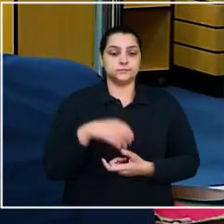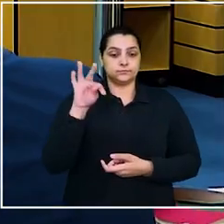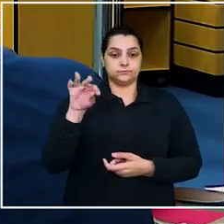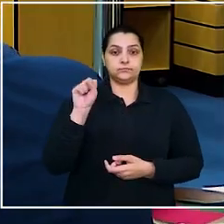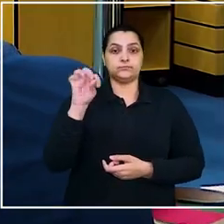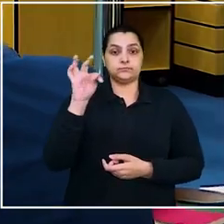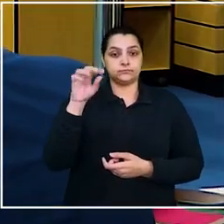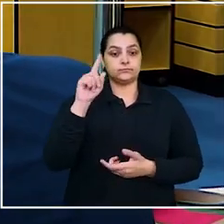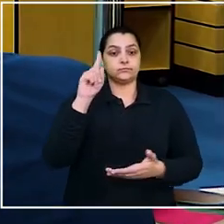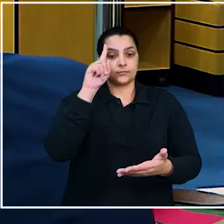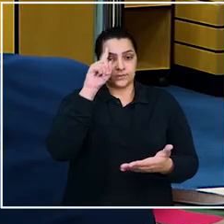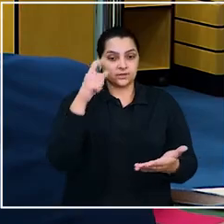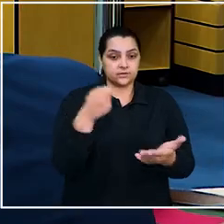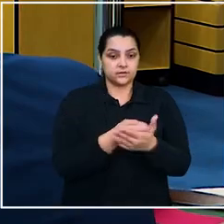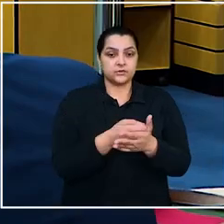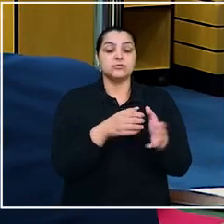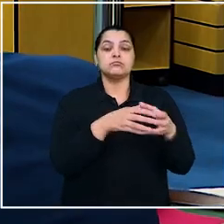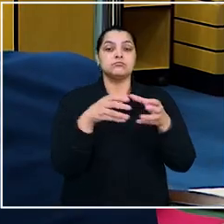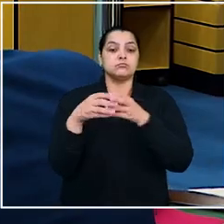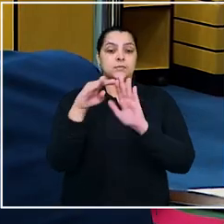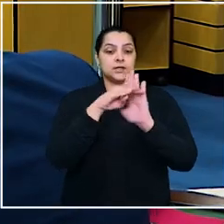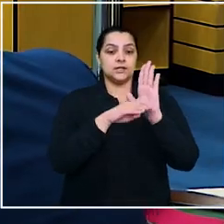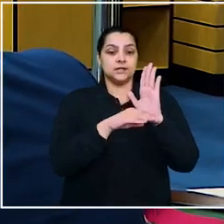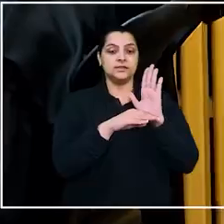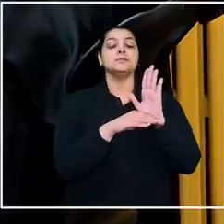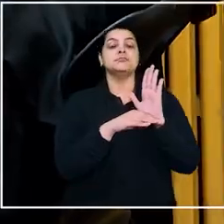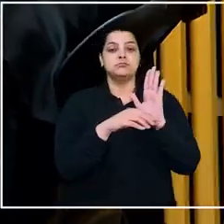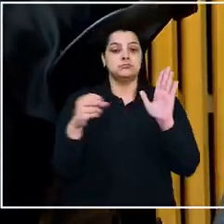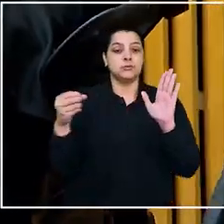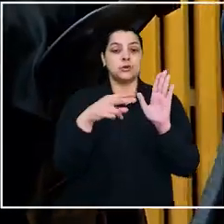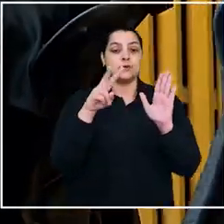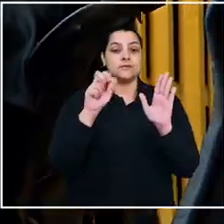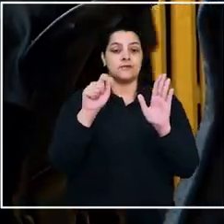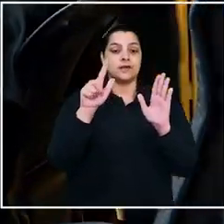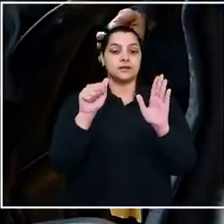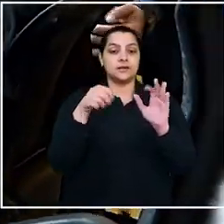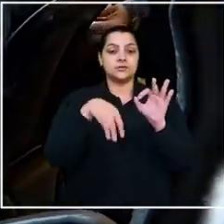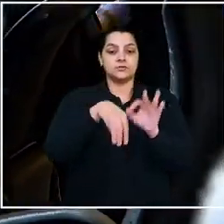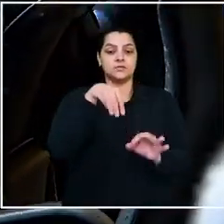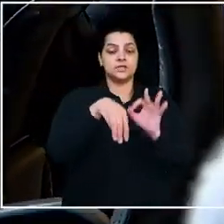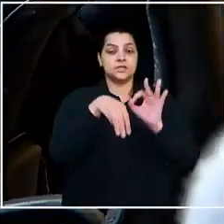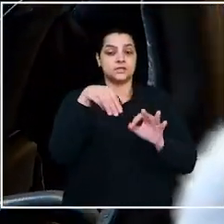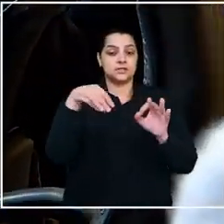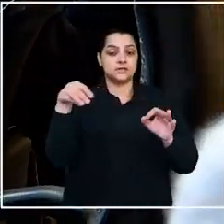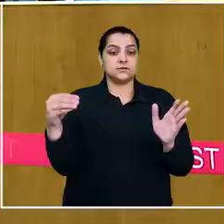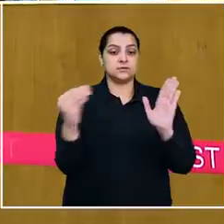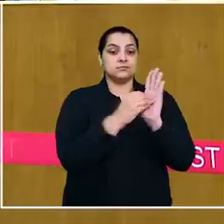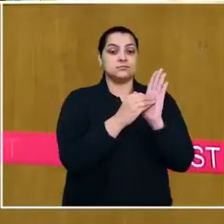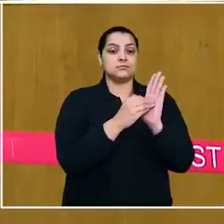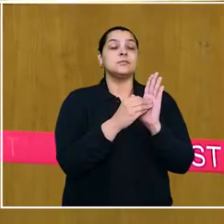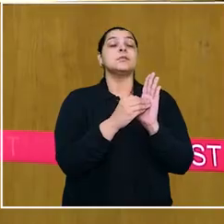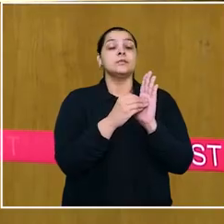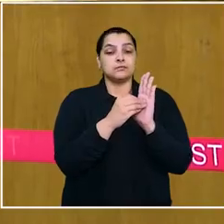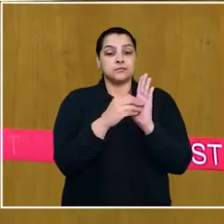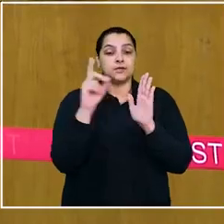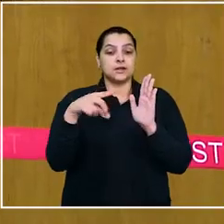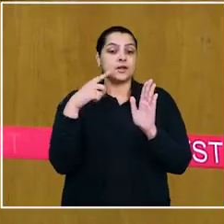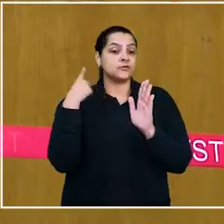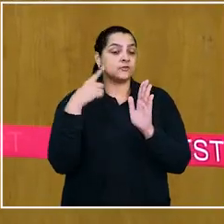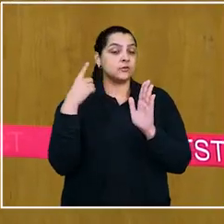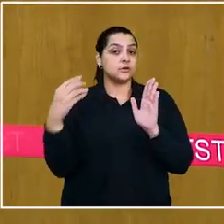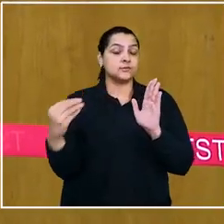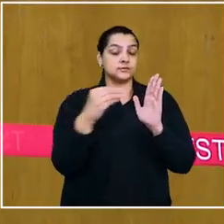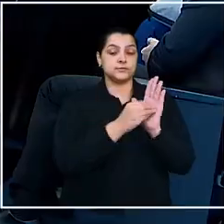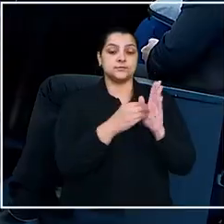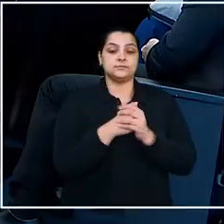O TST definiu os nomes que integram lista tríplice para preenchimento de vaga de ministro da Corte em vaga destinada à